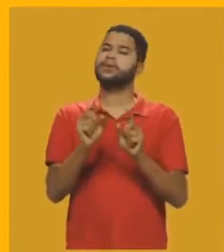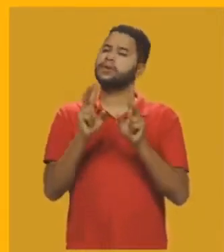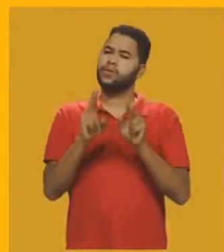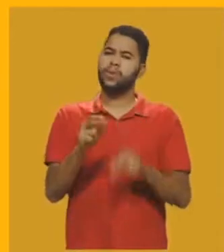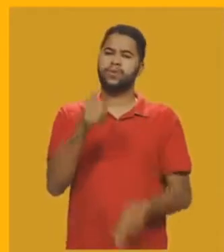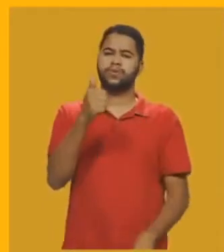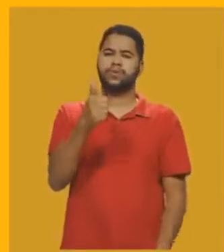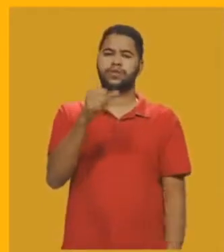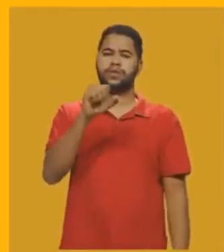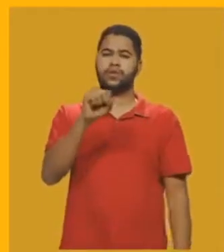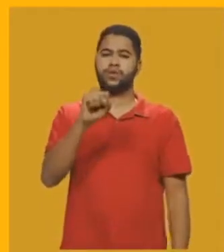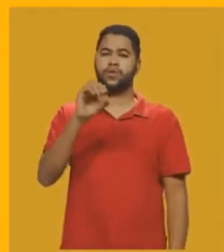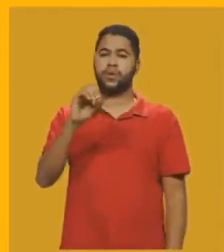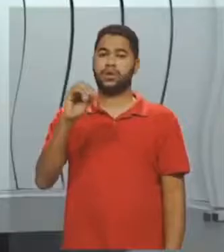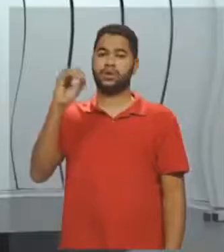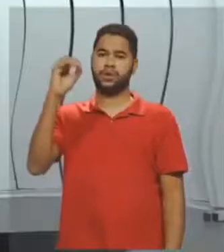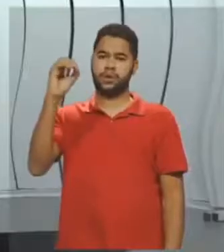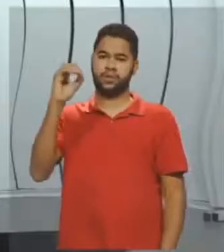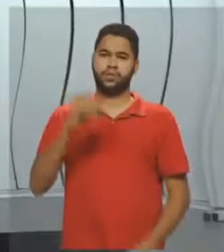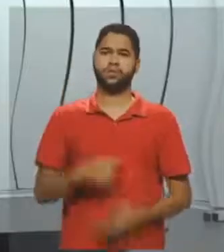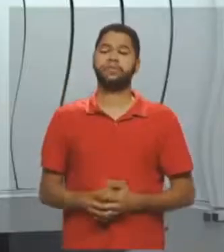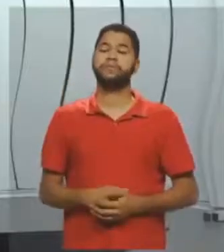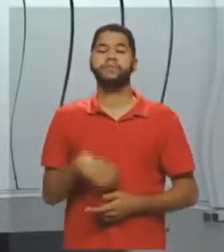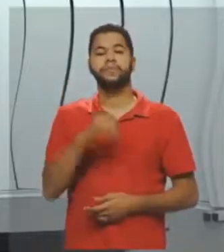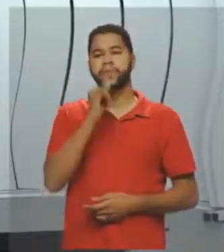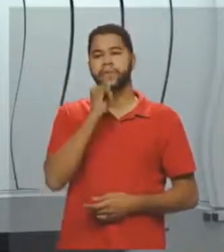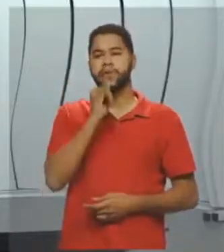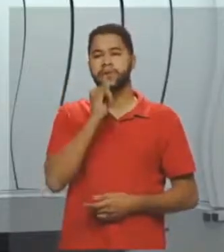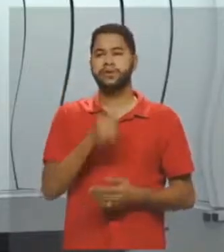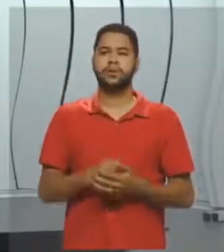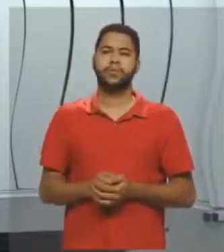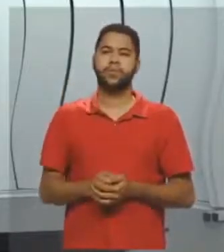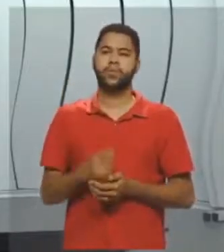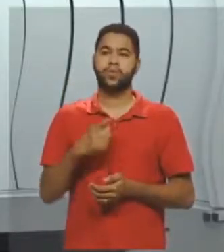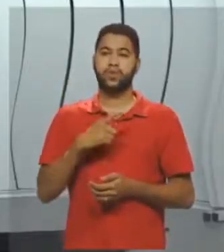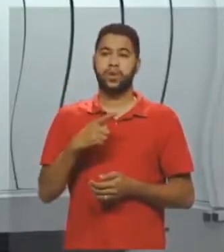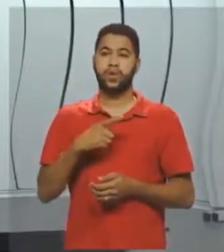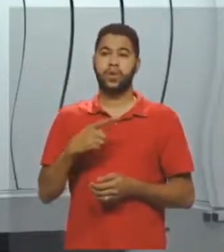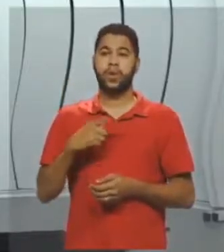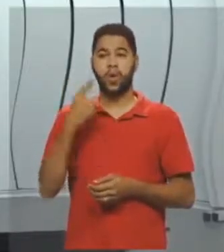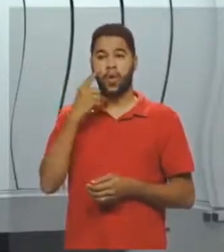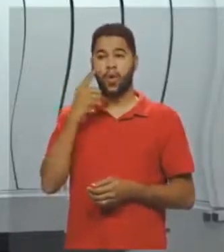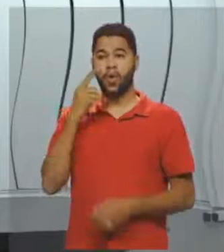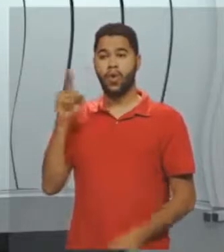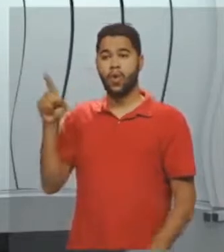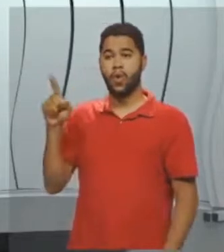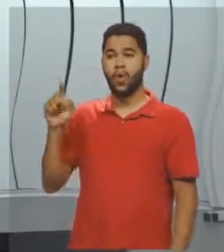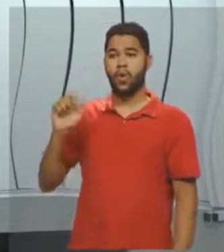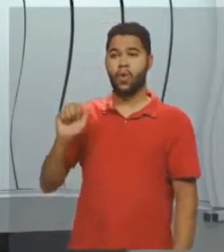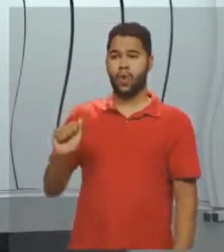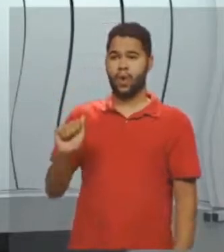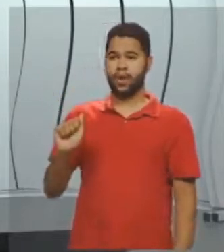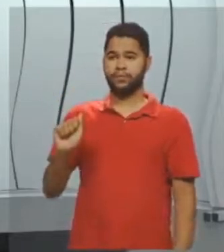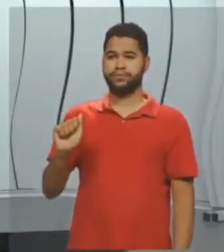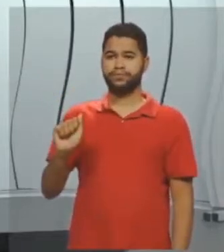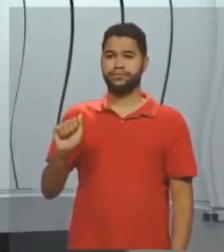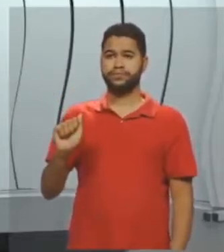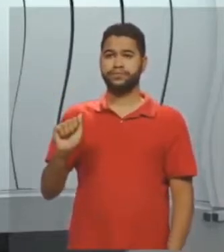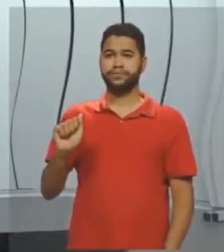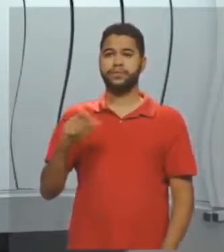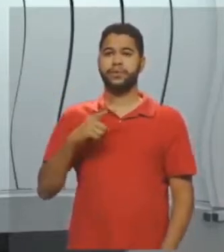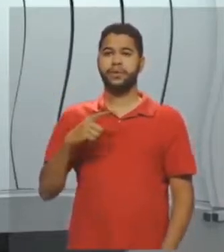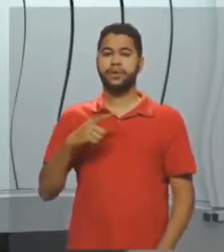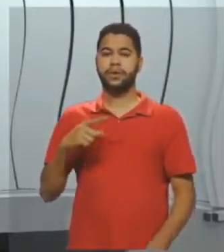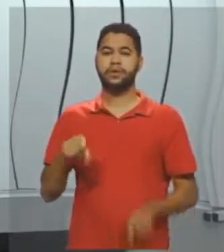180 graus, por exemplo, se eu tenho aqui o ponto A e aqui eu tenho o ponto B,